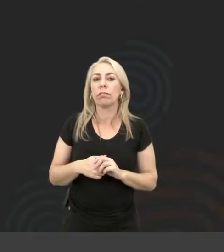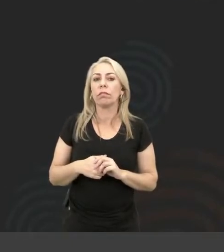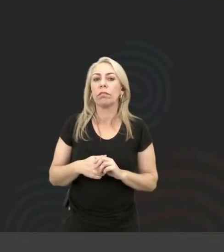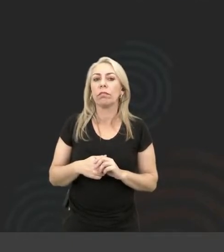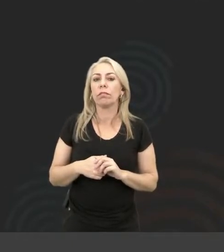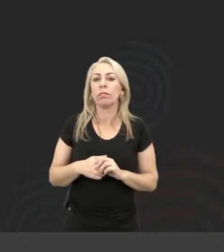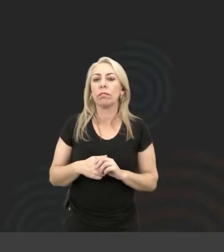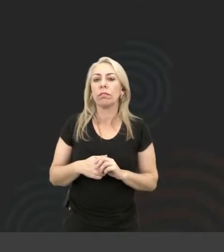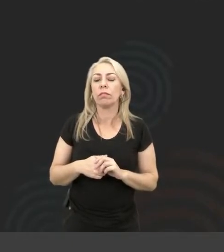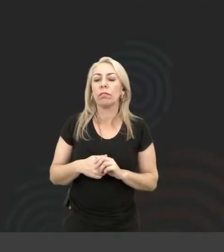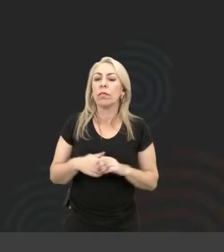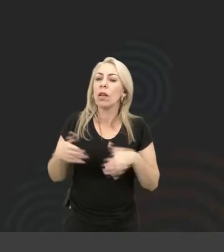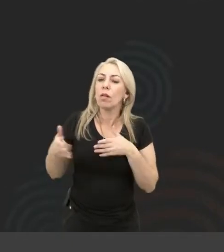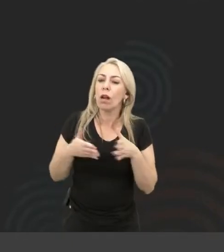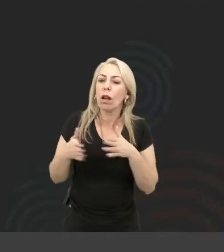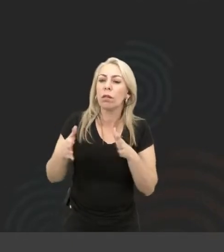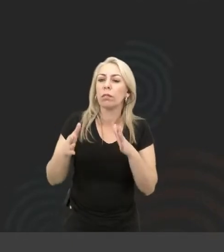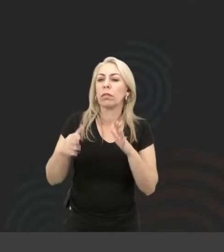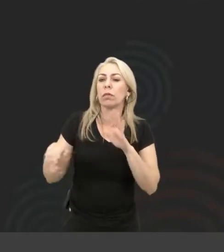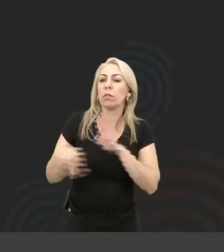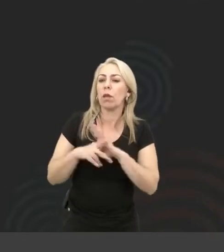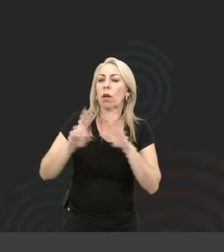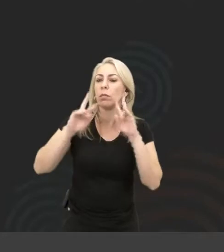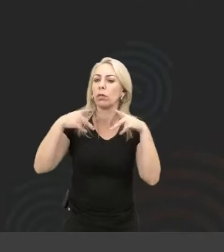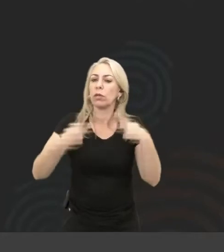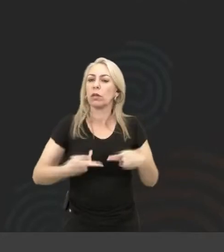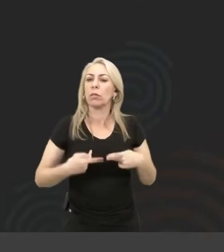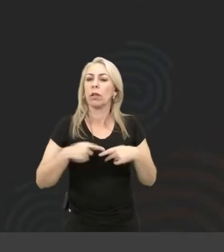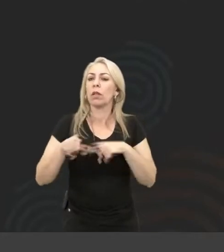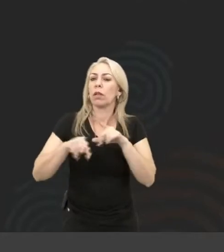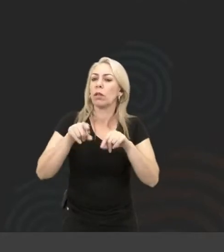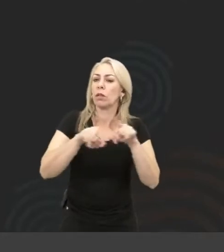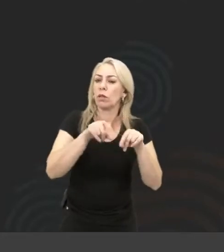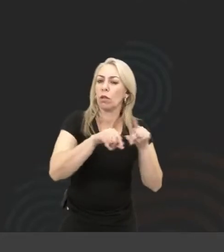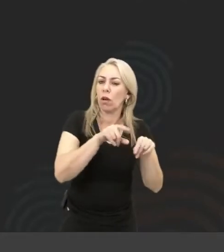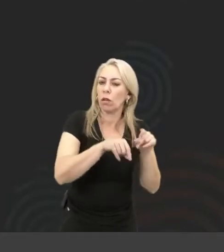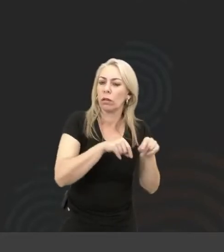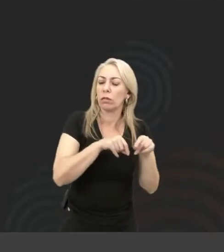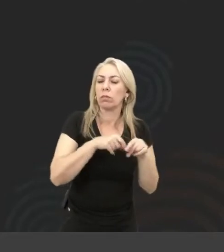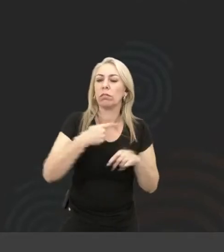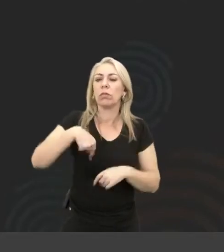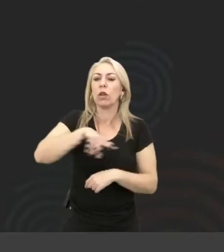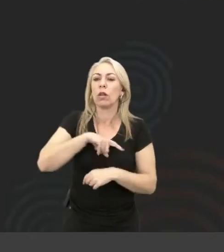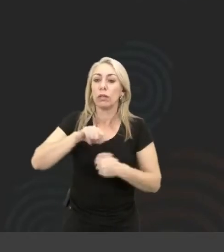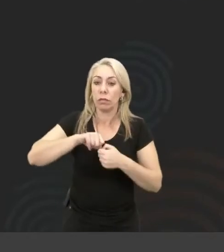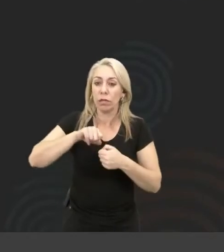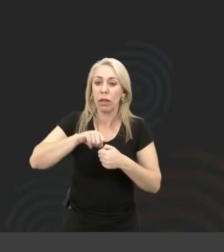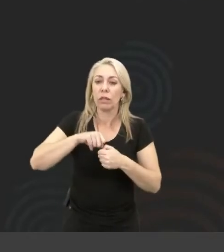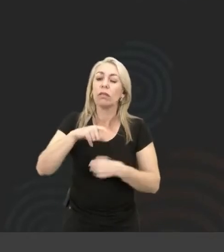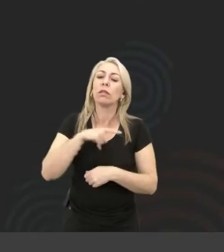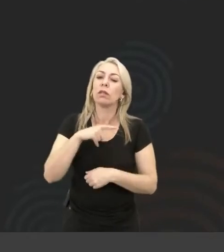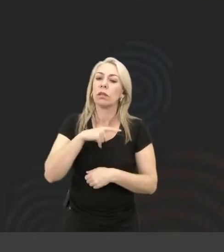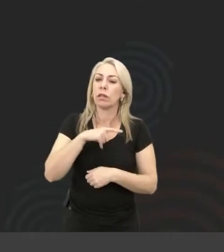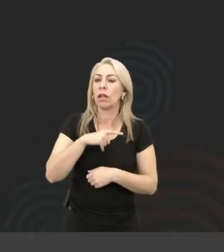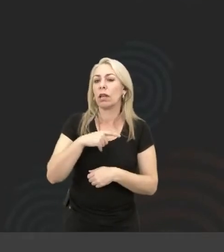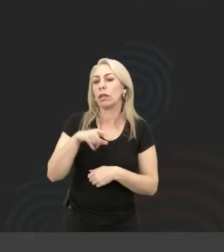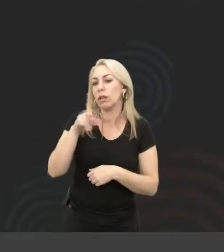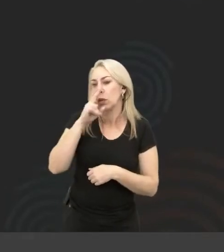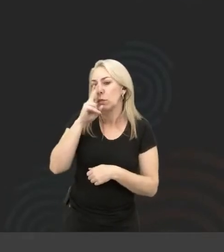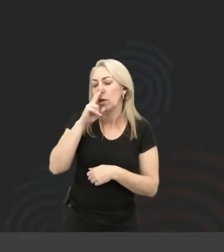da nossa caminhada, da caminhada humana, as escolhas que a gente faça, elas têm um preço.